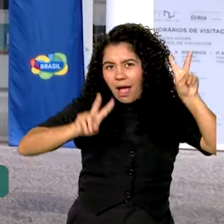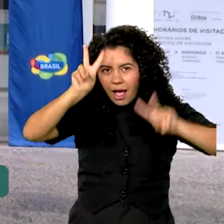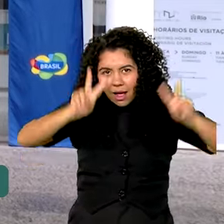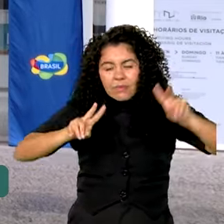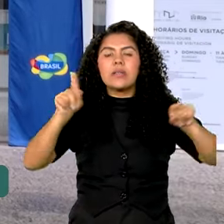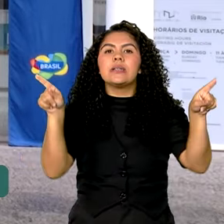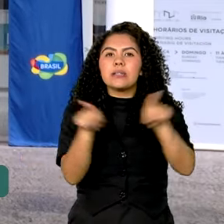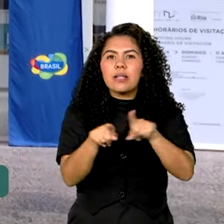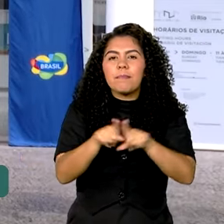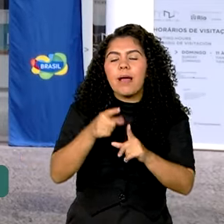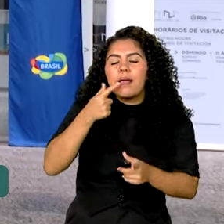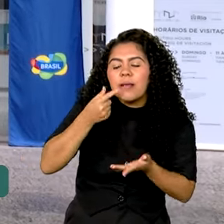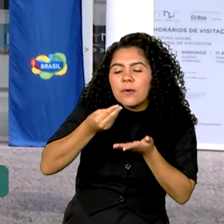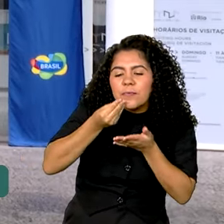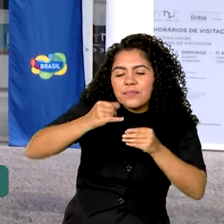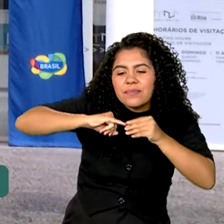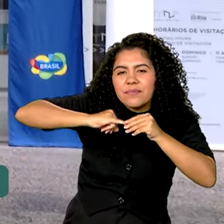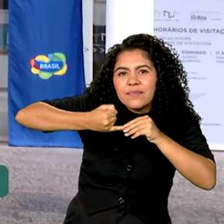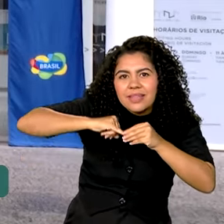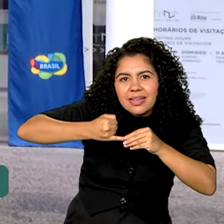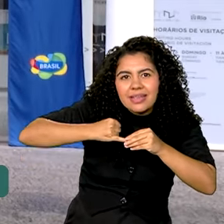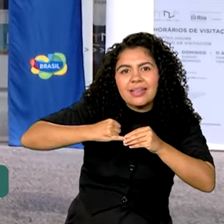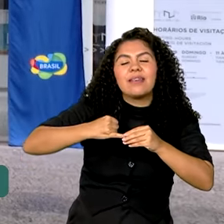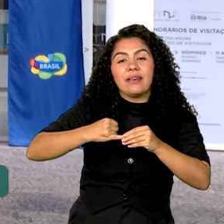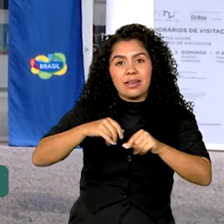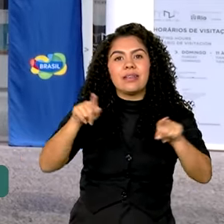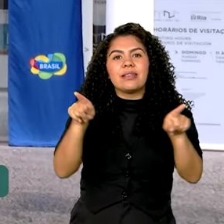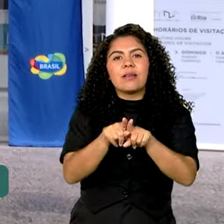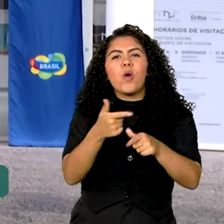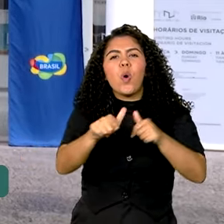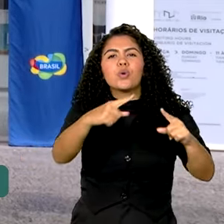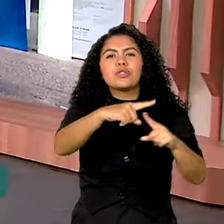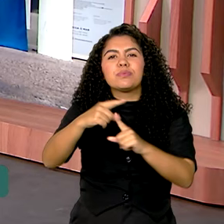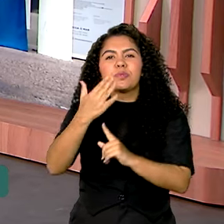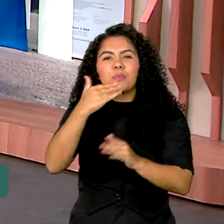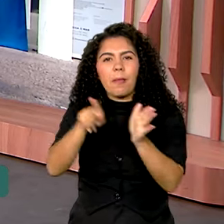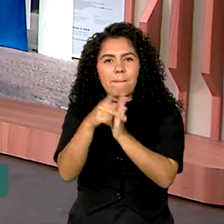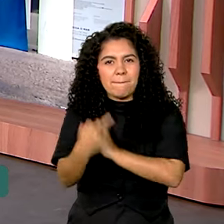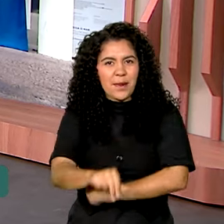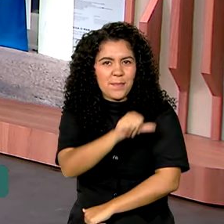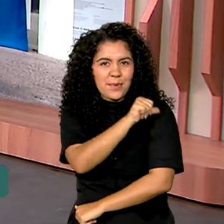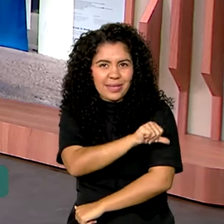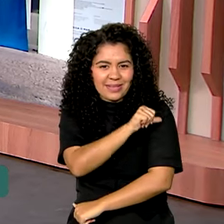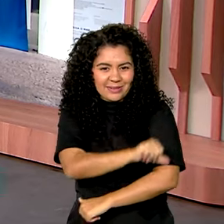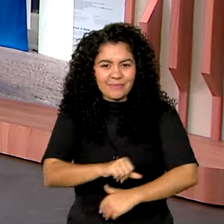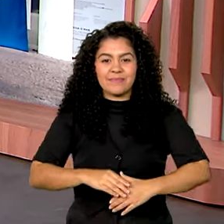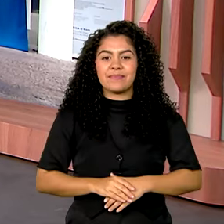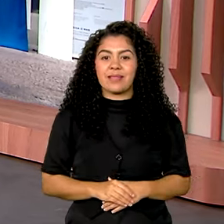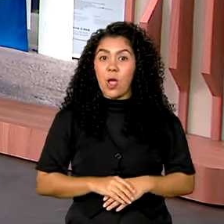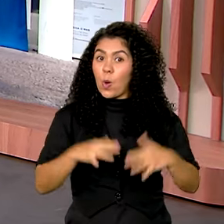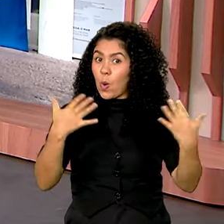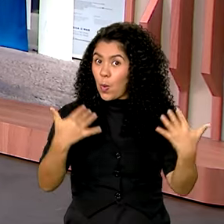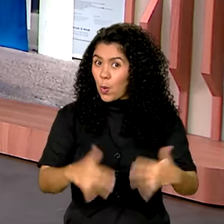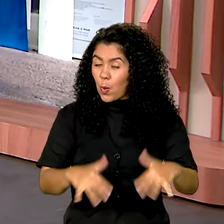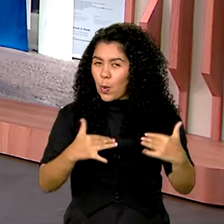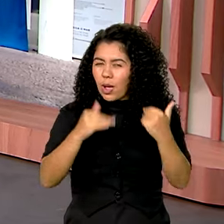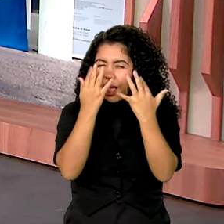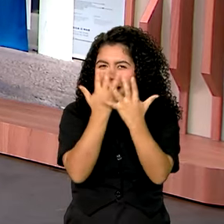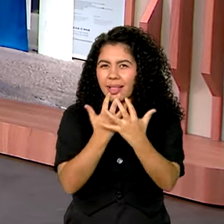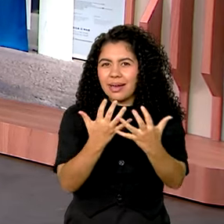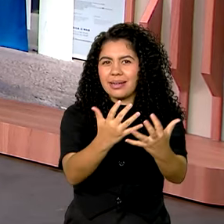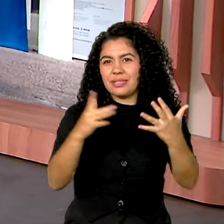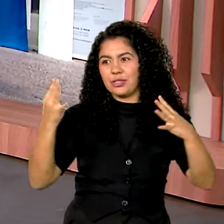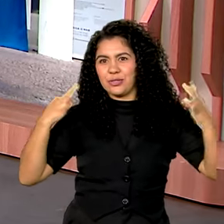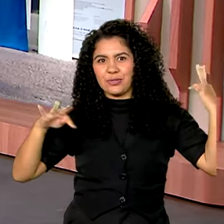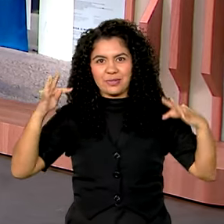provaram feijoada, sem falar de outros quitutes. Volto com você, Carine. Olha, é atrativo turístico no